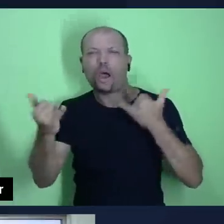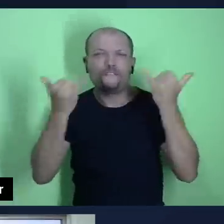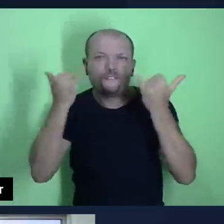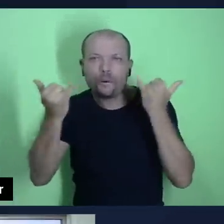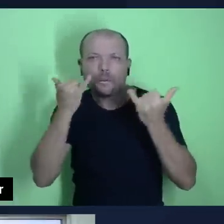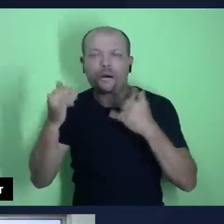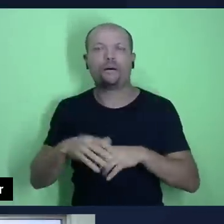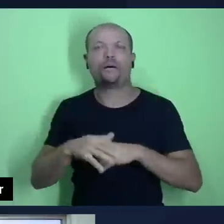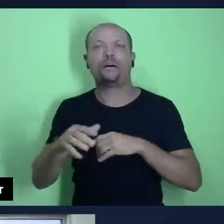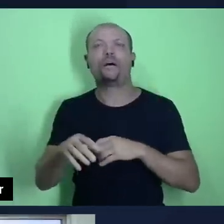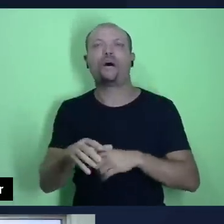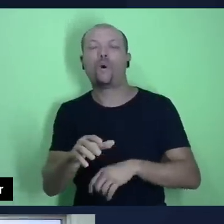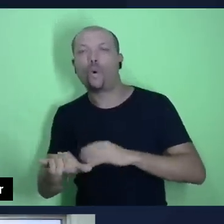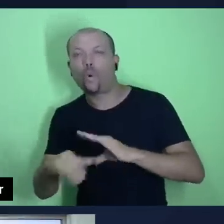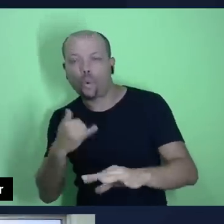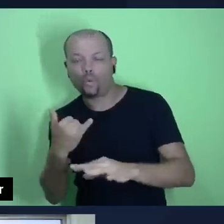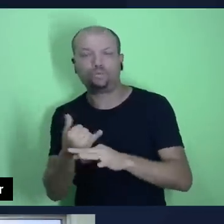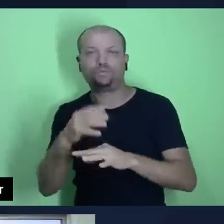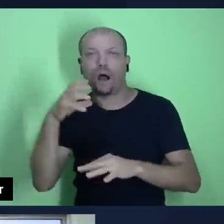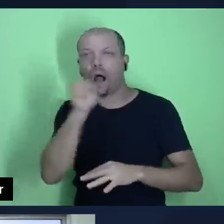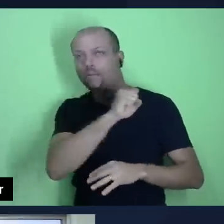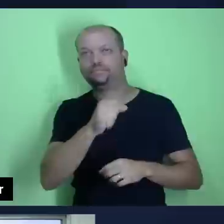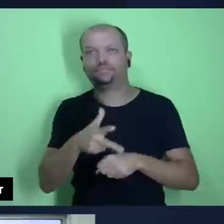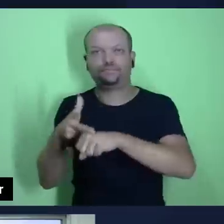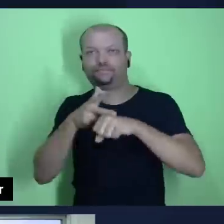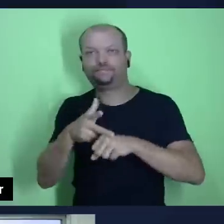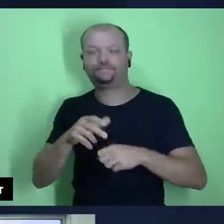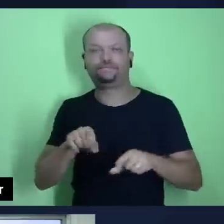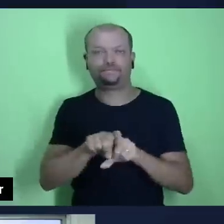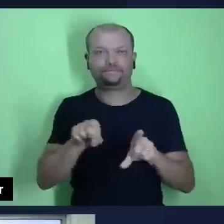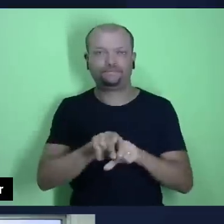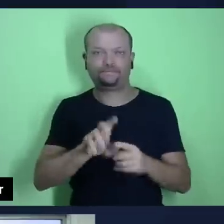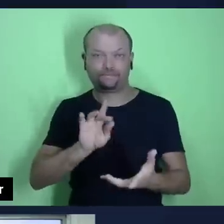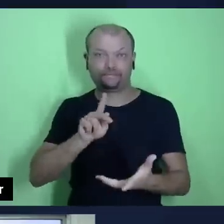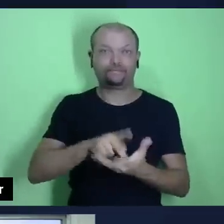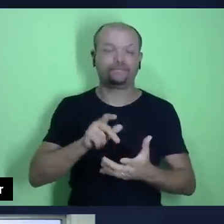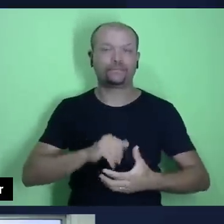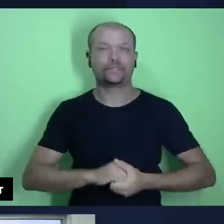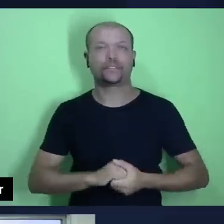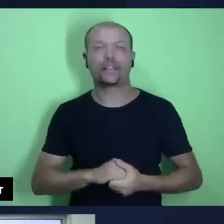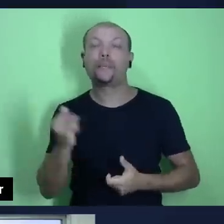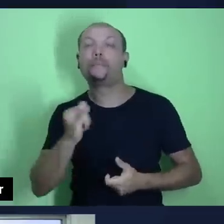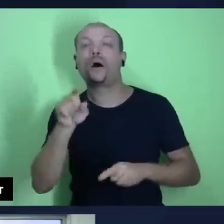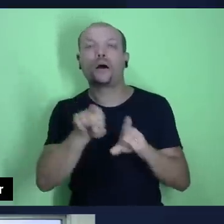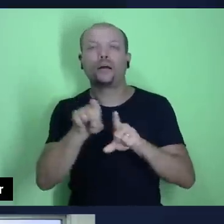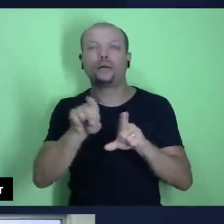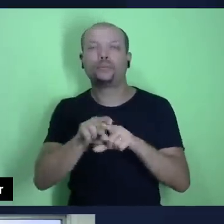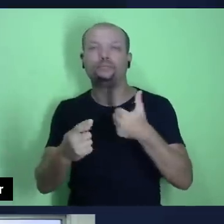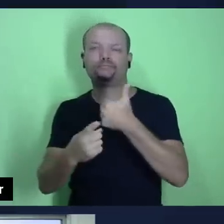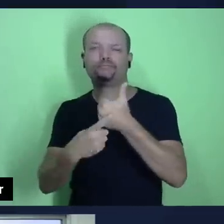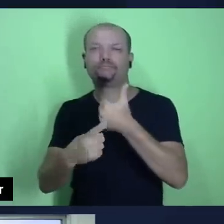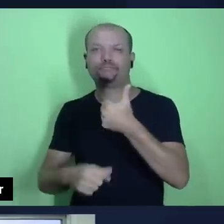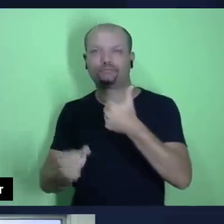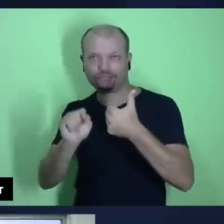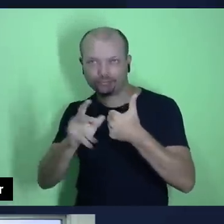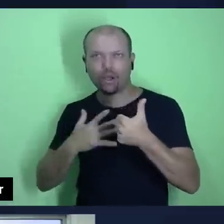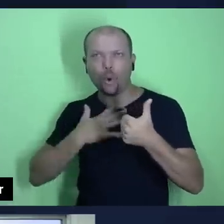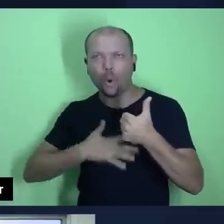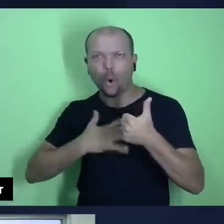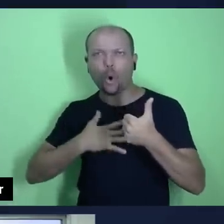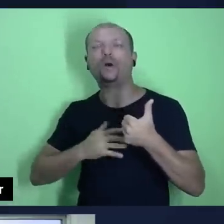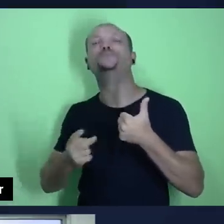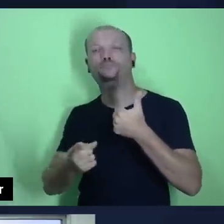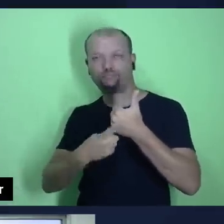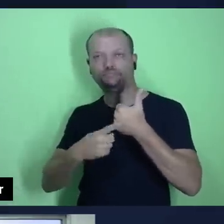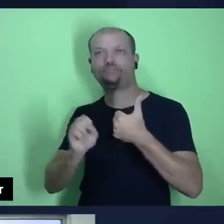vídeos em tempo real. Outra coisa importante para você fazer também é deixar o seu like, gostou? Deixe o seu joinha,